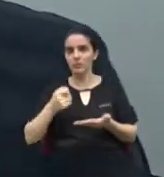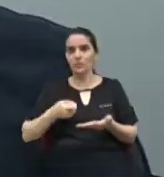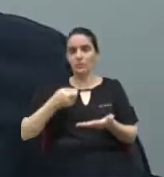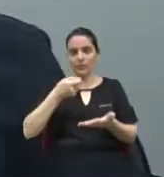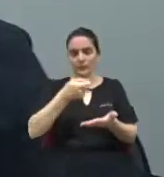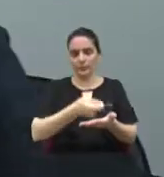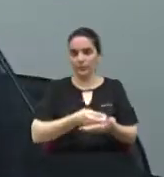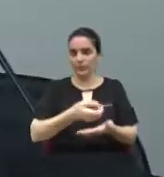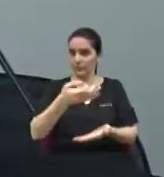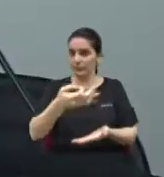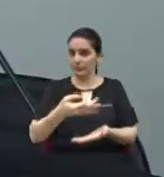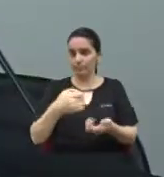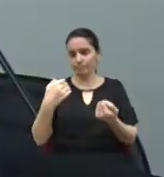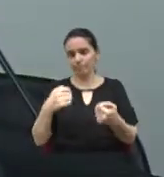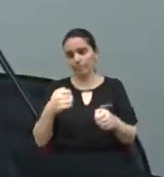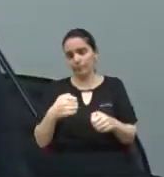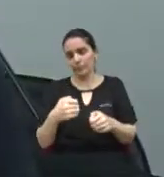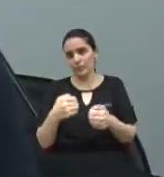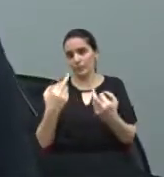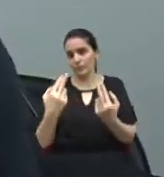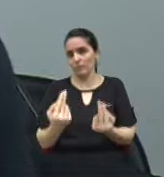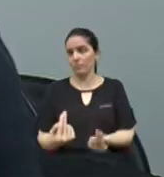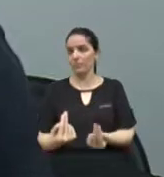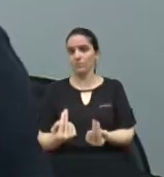seguir o mesmo molde, ou